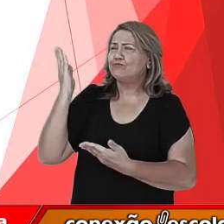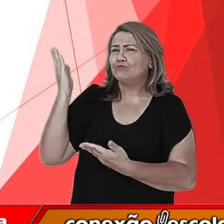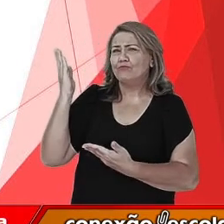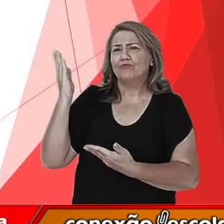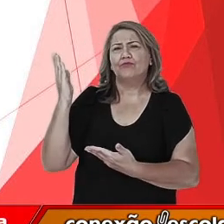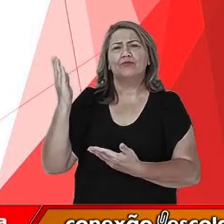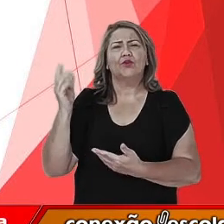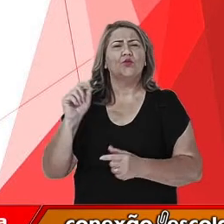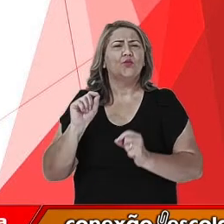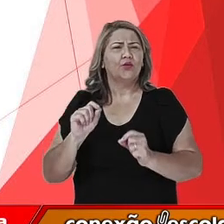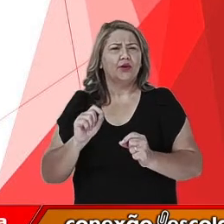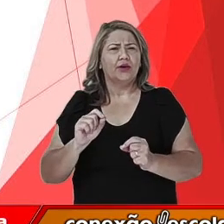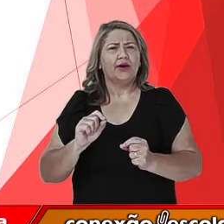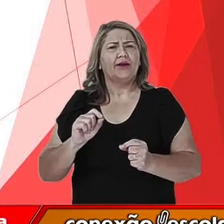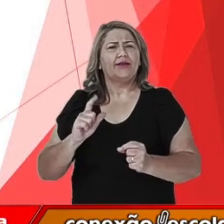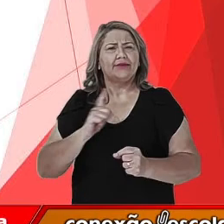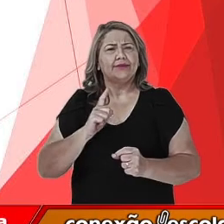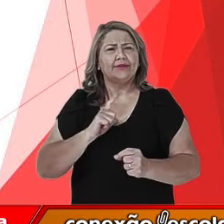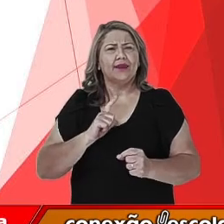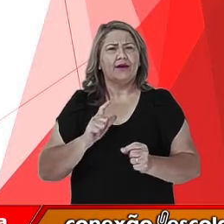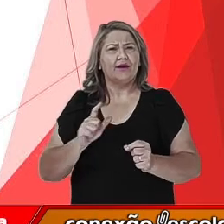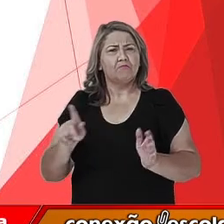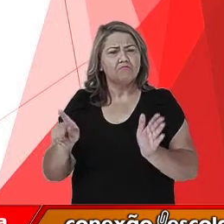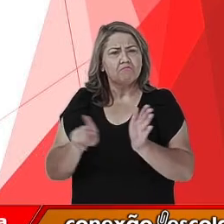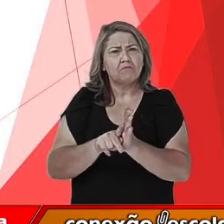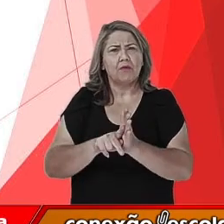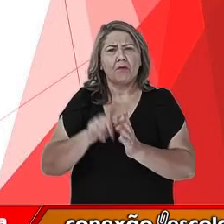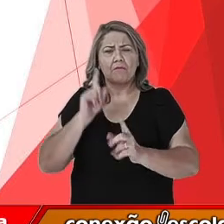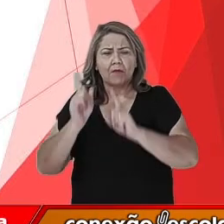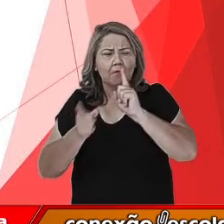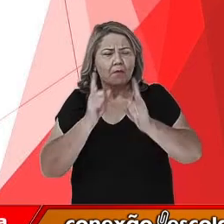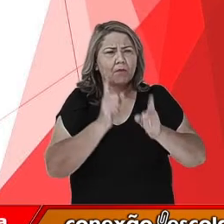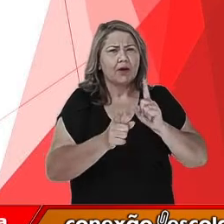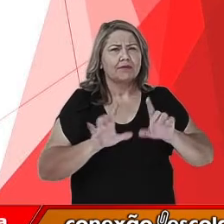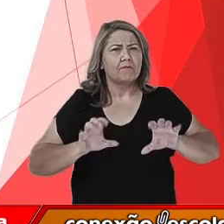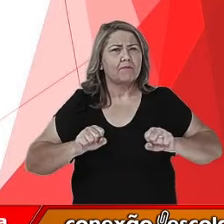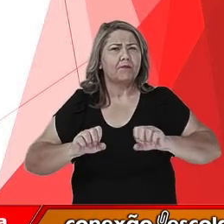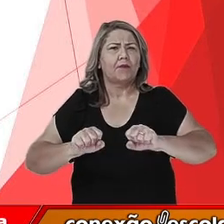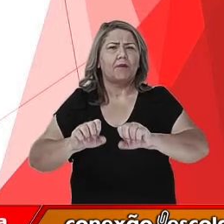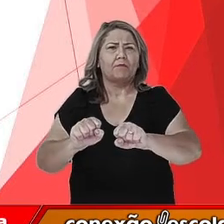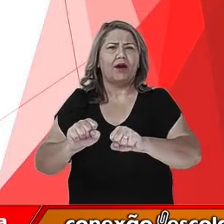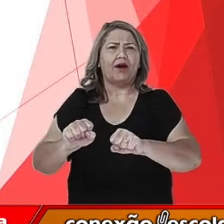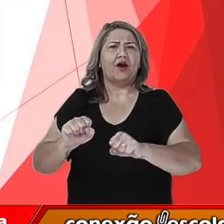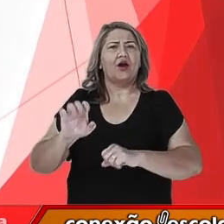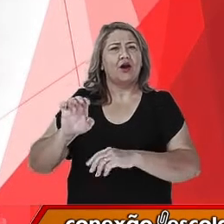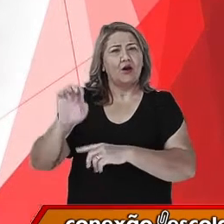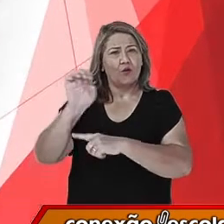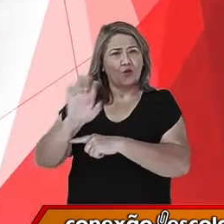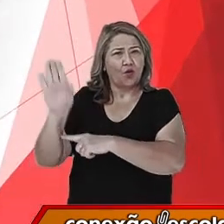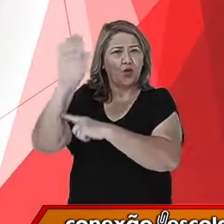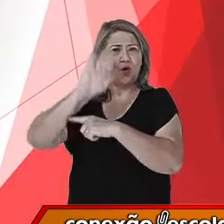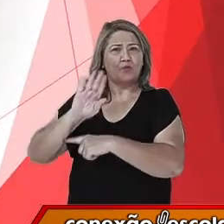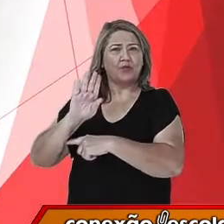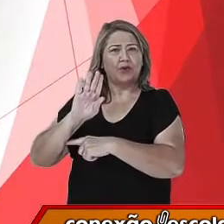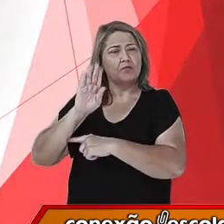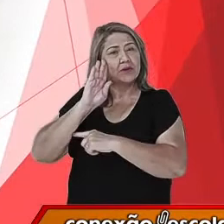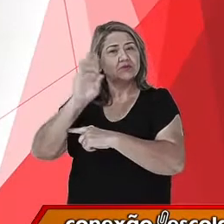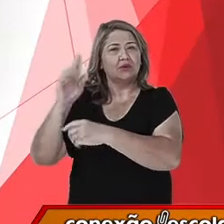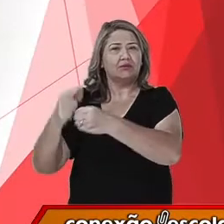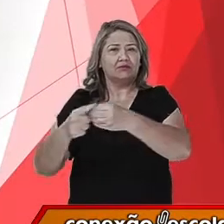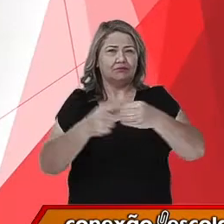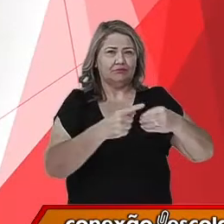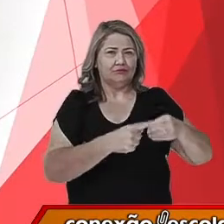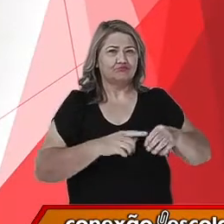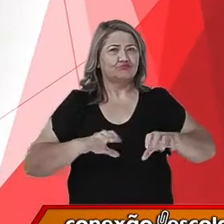de expropriação econômica entre as metrópoles europeias e as colônias aqui nas Américas, sejam as